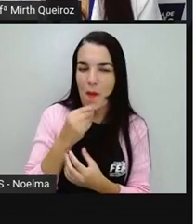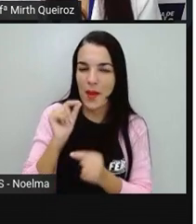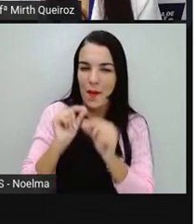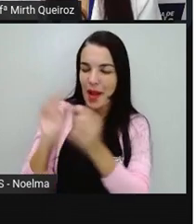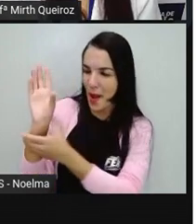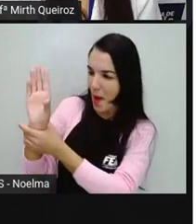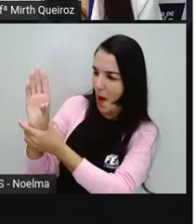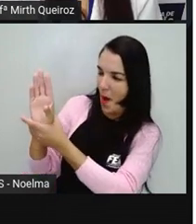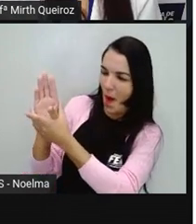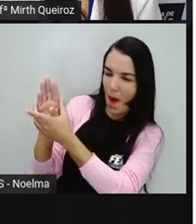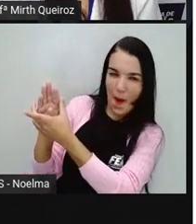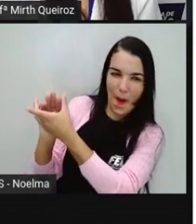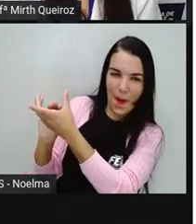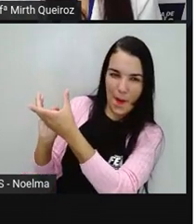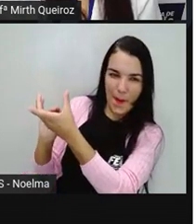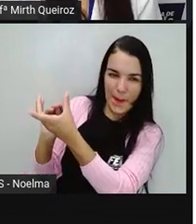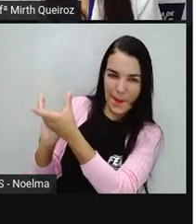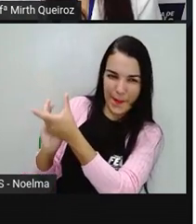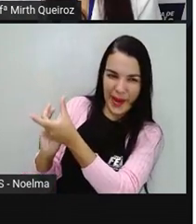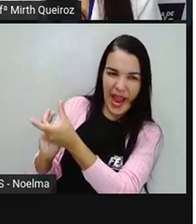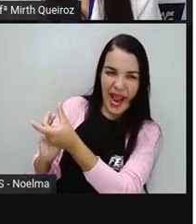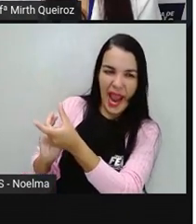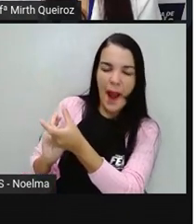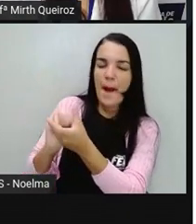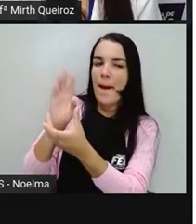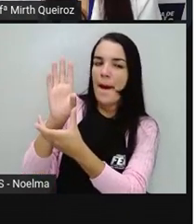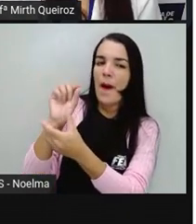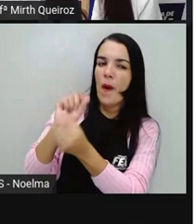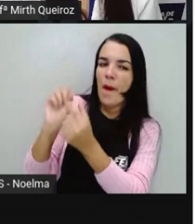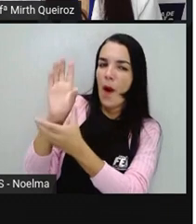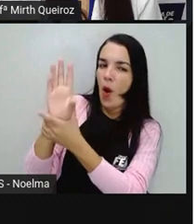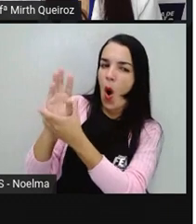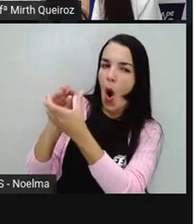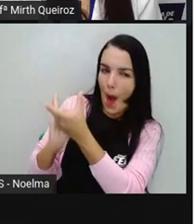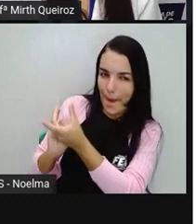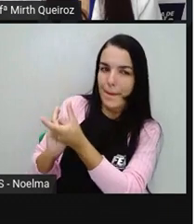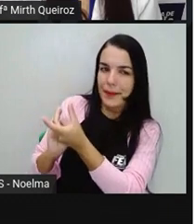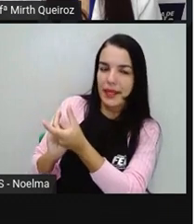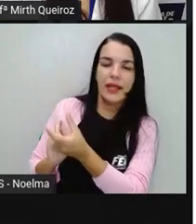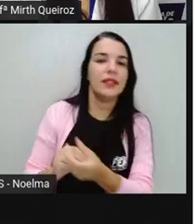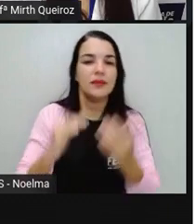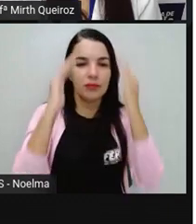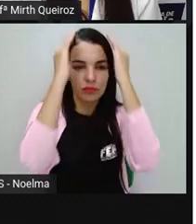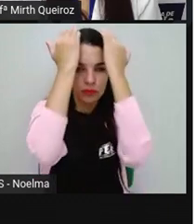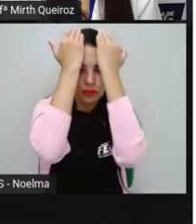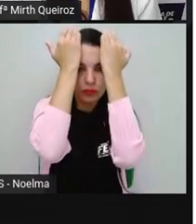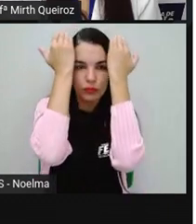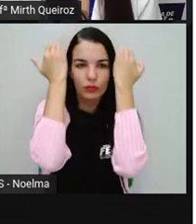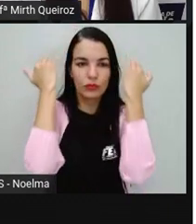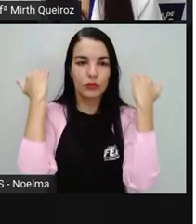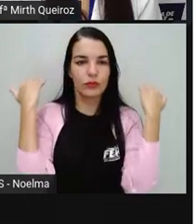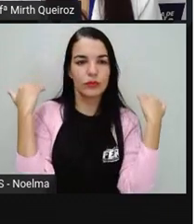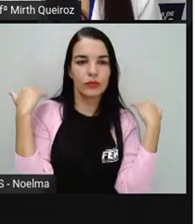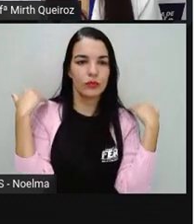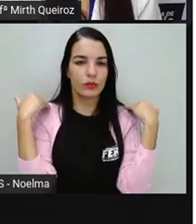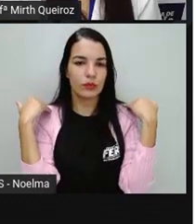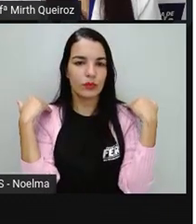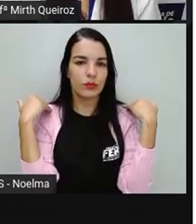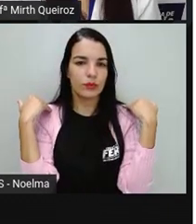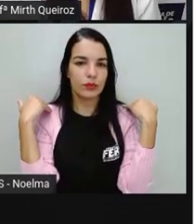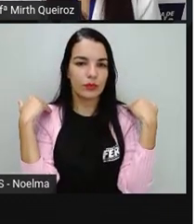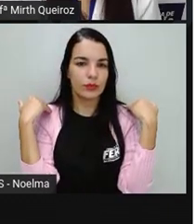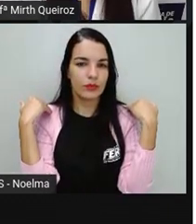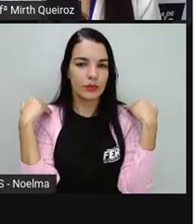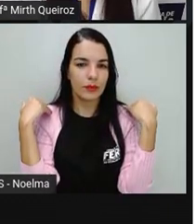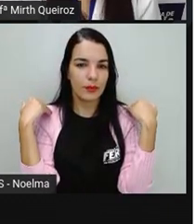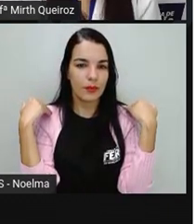propaganda aí do Bombril, da marca Bombril, vestido de Monalisa. E aí, o que que